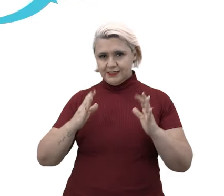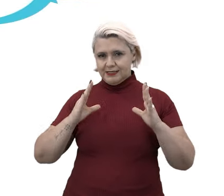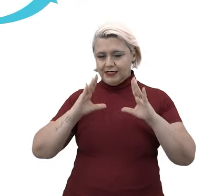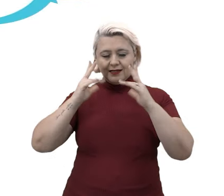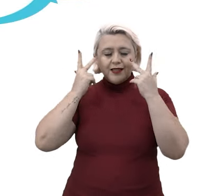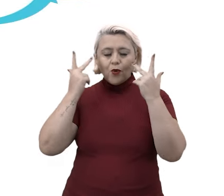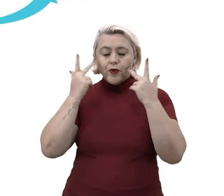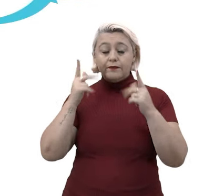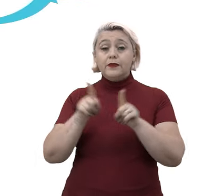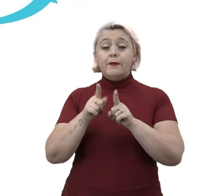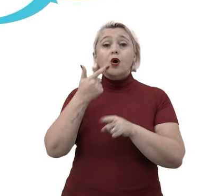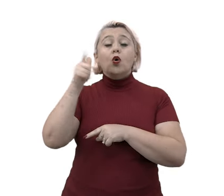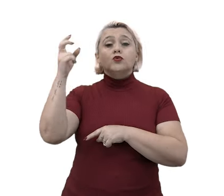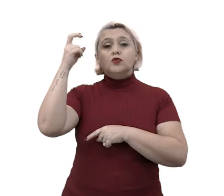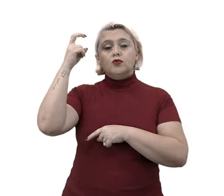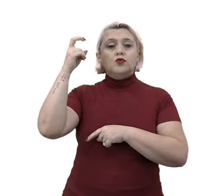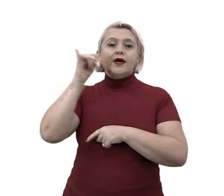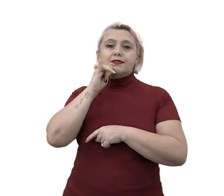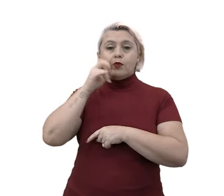japonesa, volta para mim,